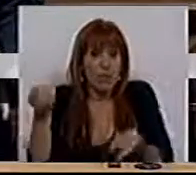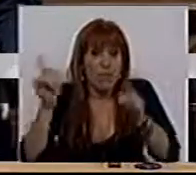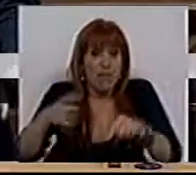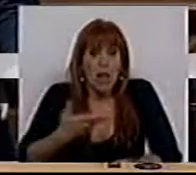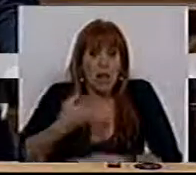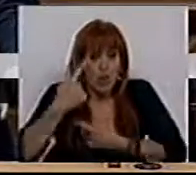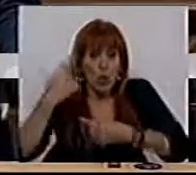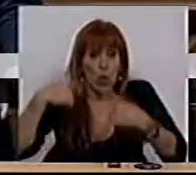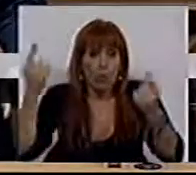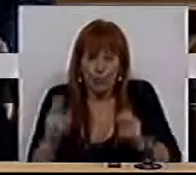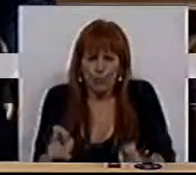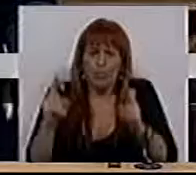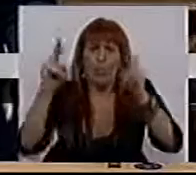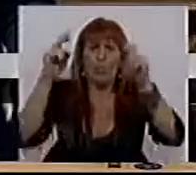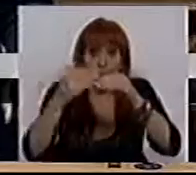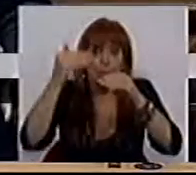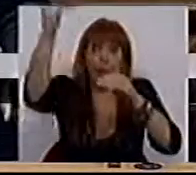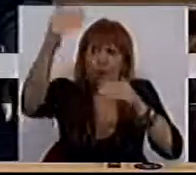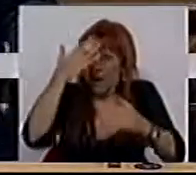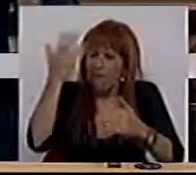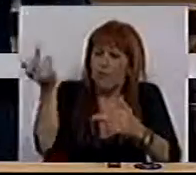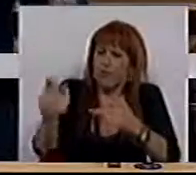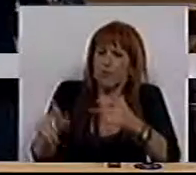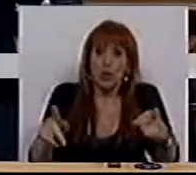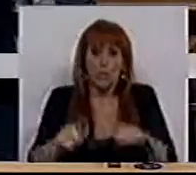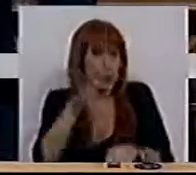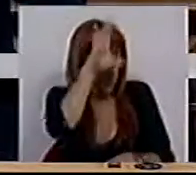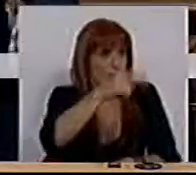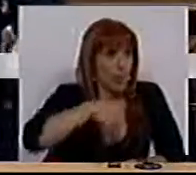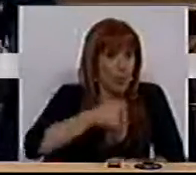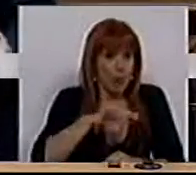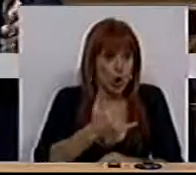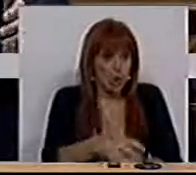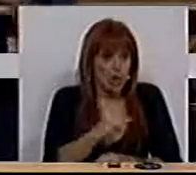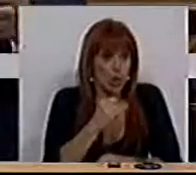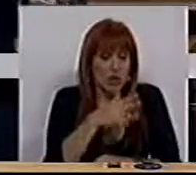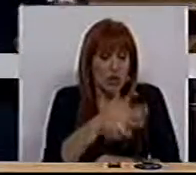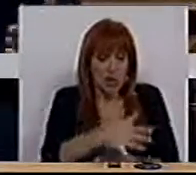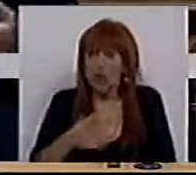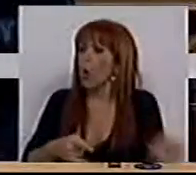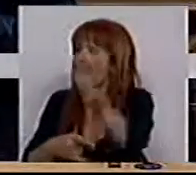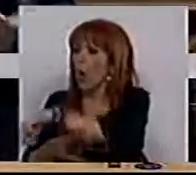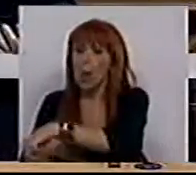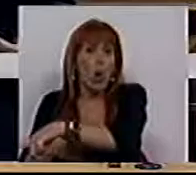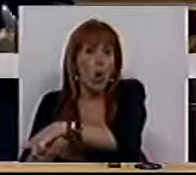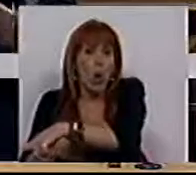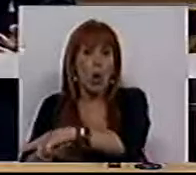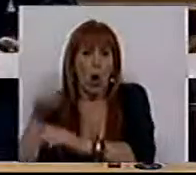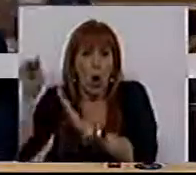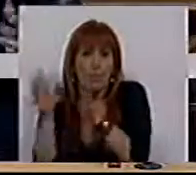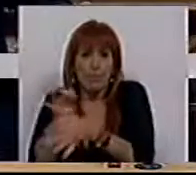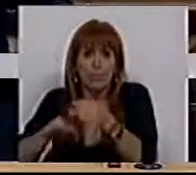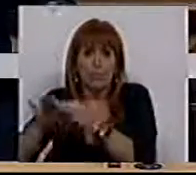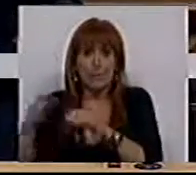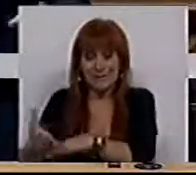Também a dívida pública subiu para lá do que era previsto quer pelo Governo em 2012, quer pelo programa